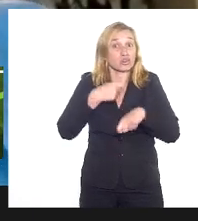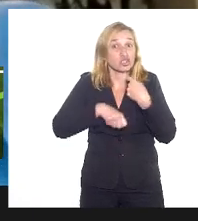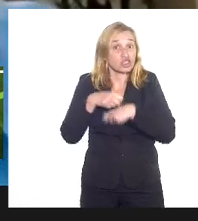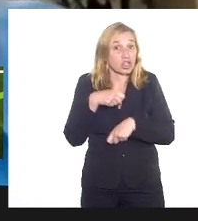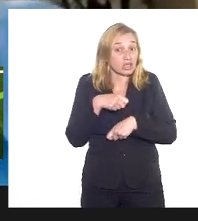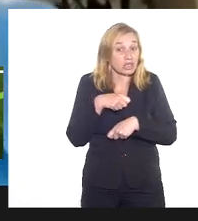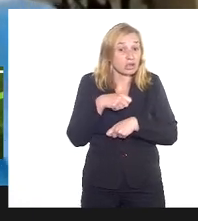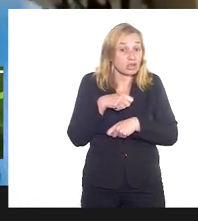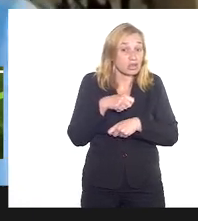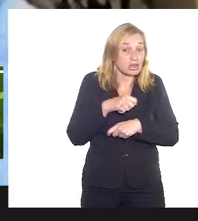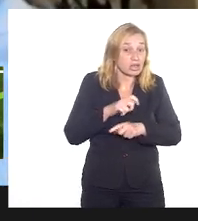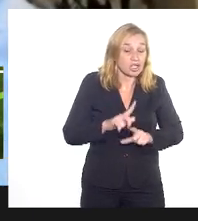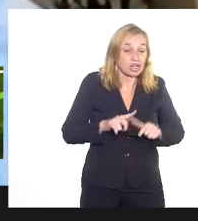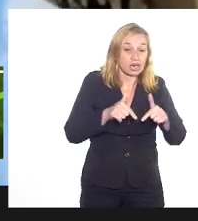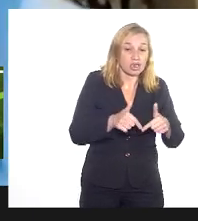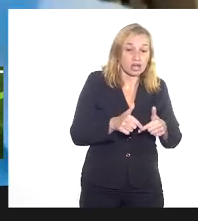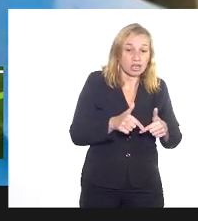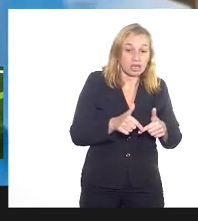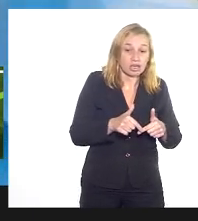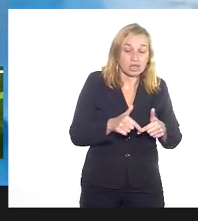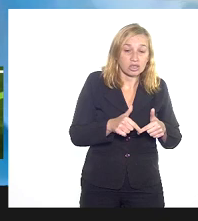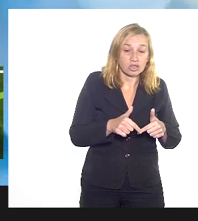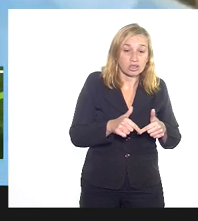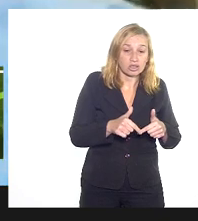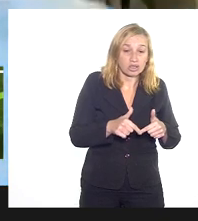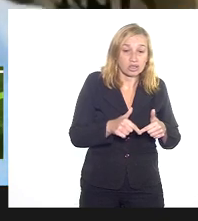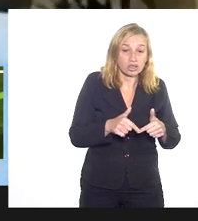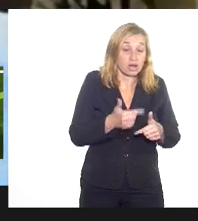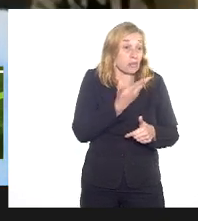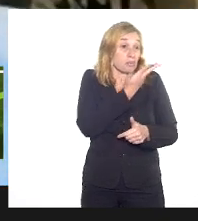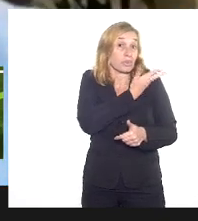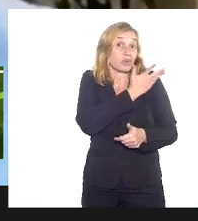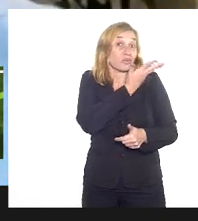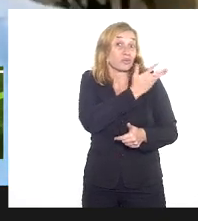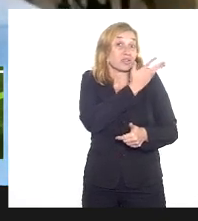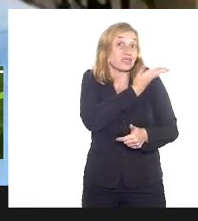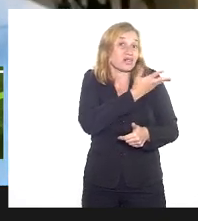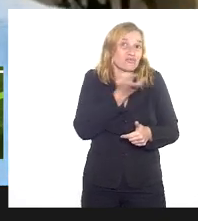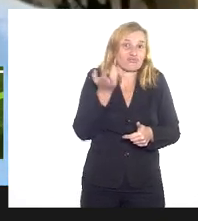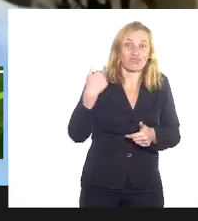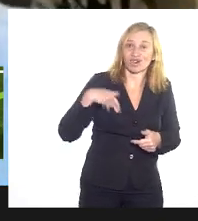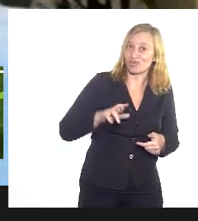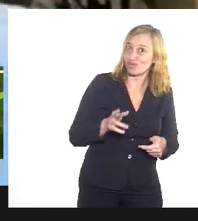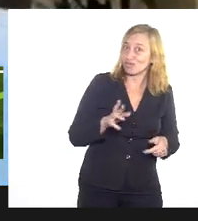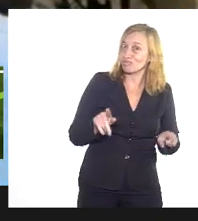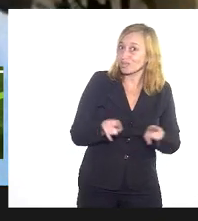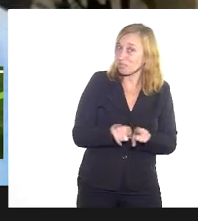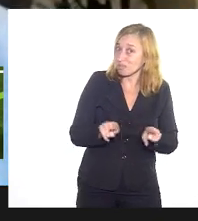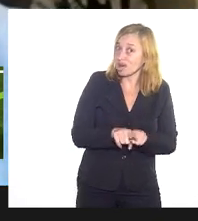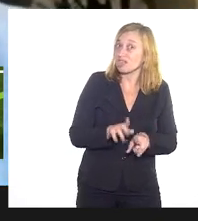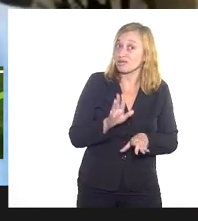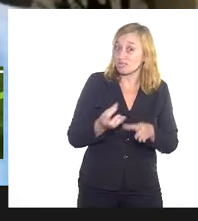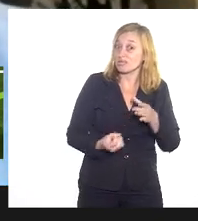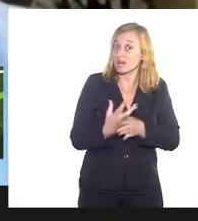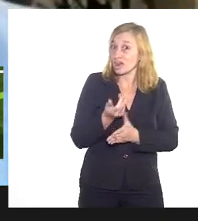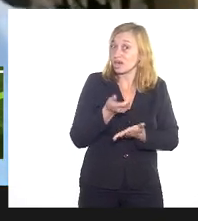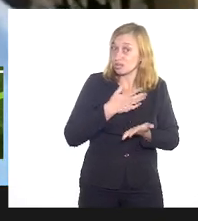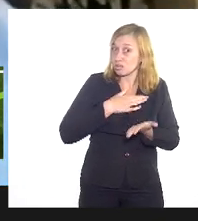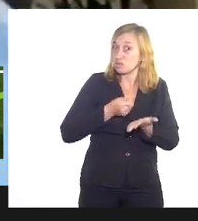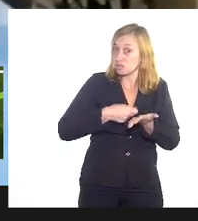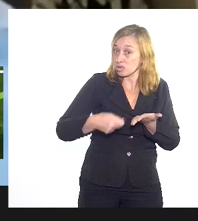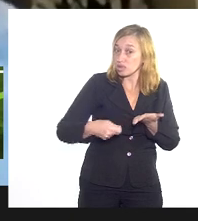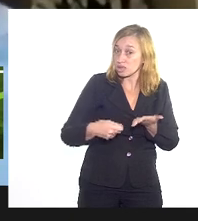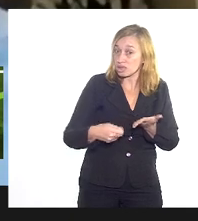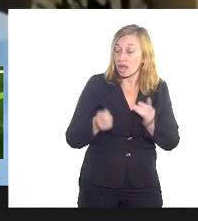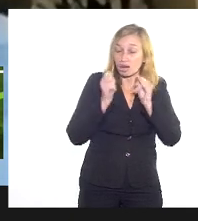são aplicadas pela prática de atos de discriminação por motivo religioso, também de minha autoria. A